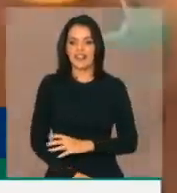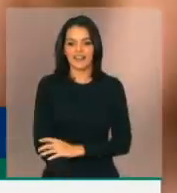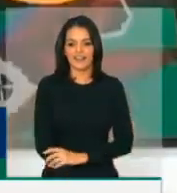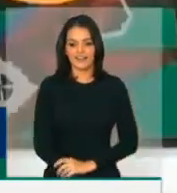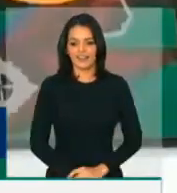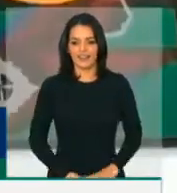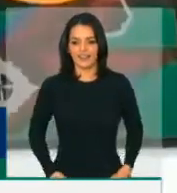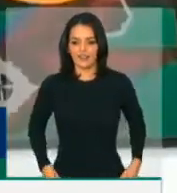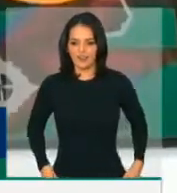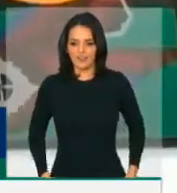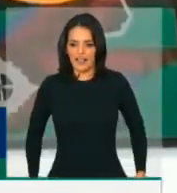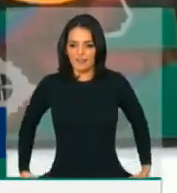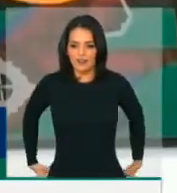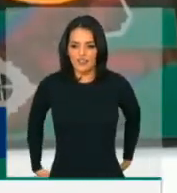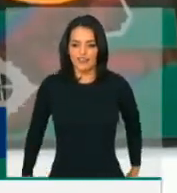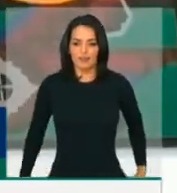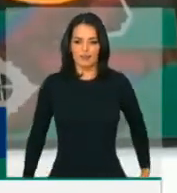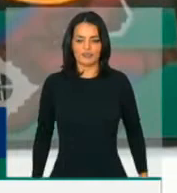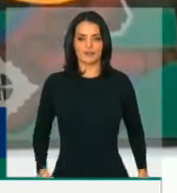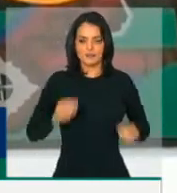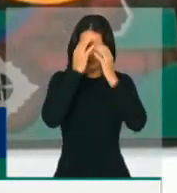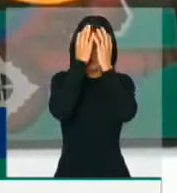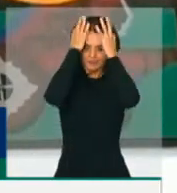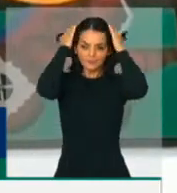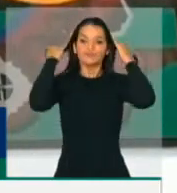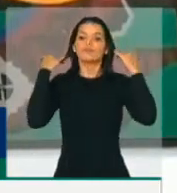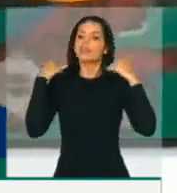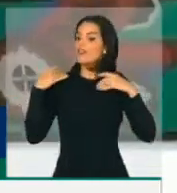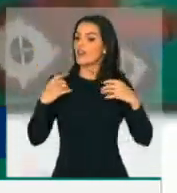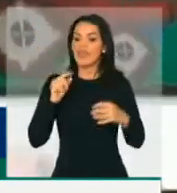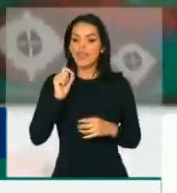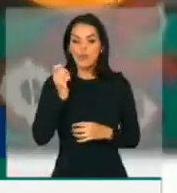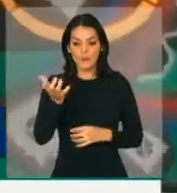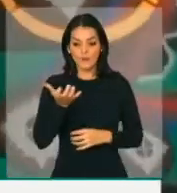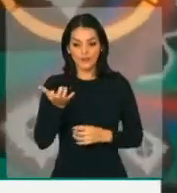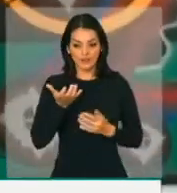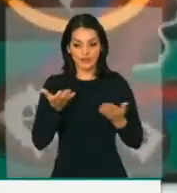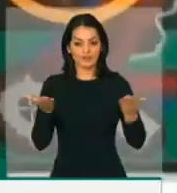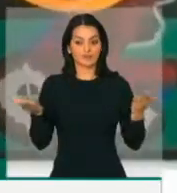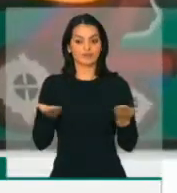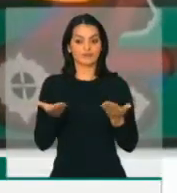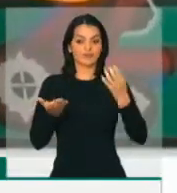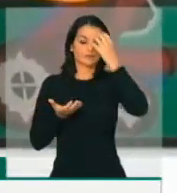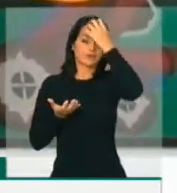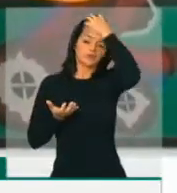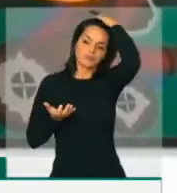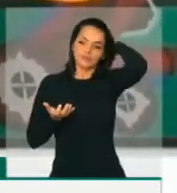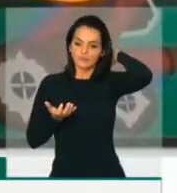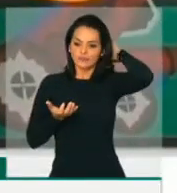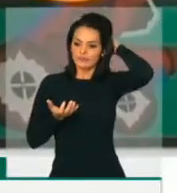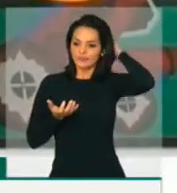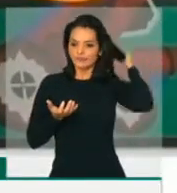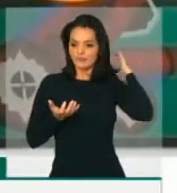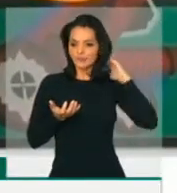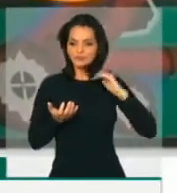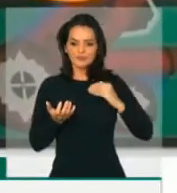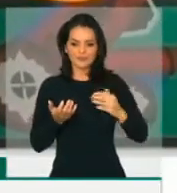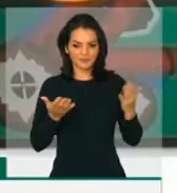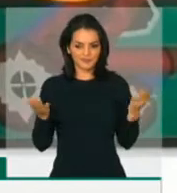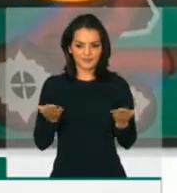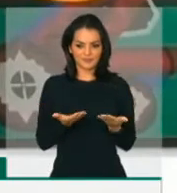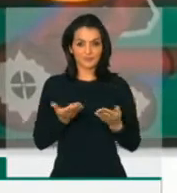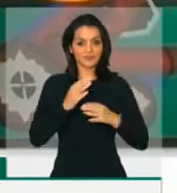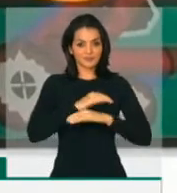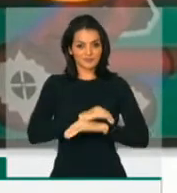sessão nesse dia. Quero, neste momento, Senhora Presidente, colocar uma